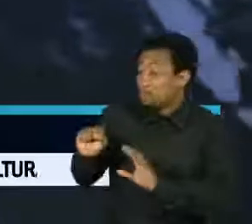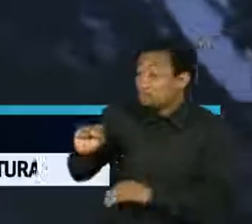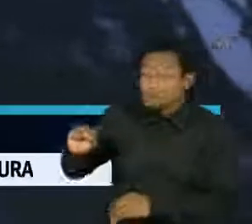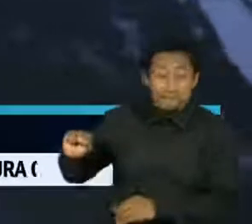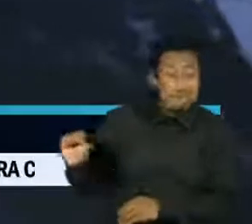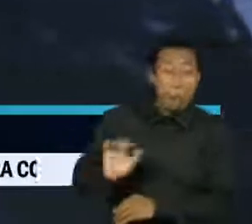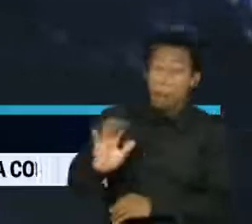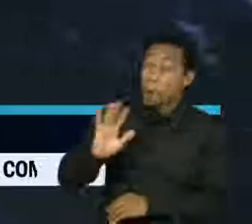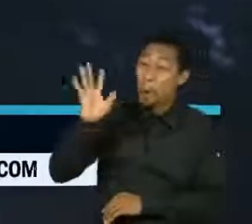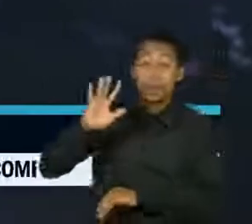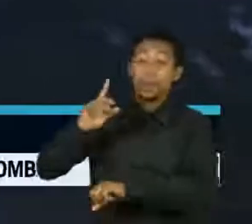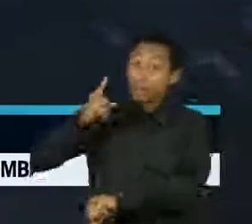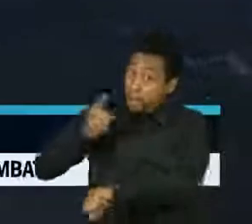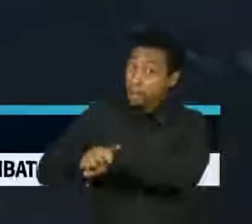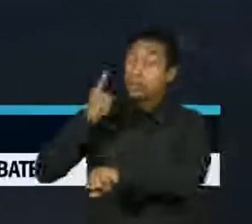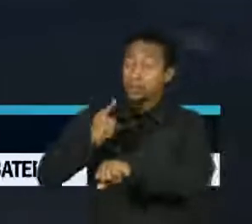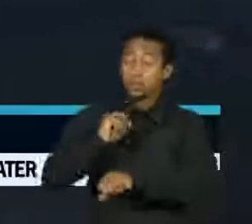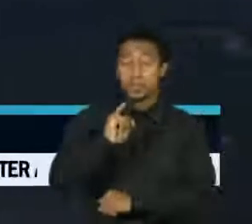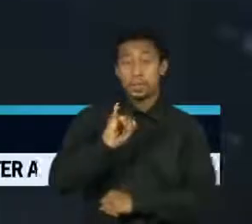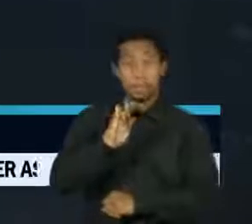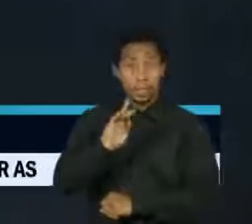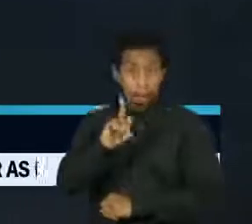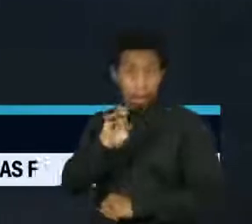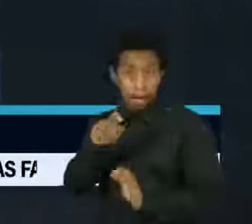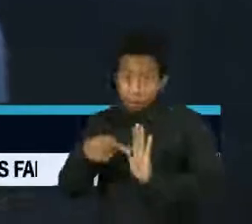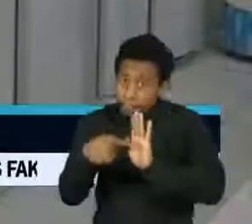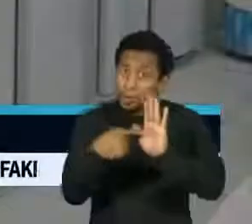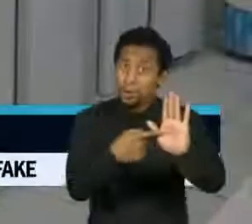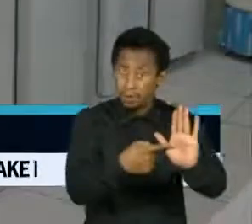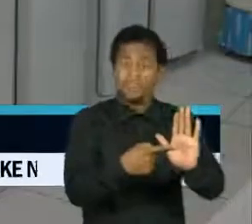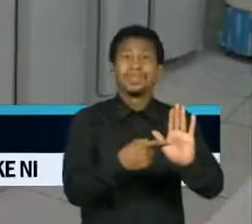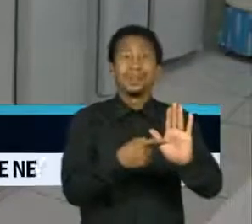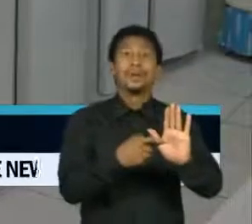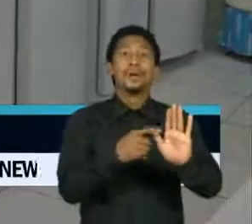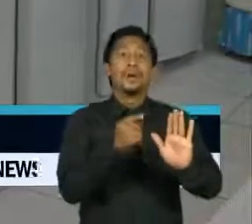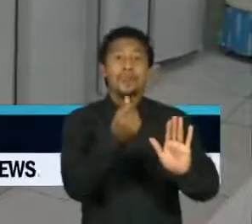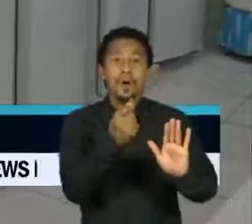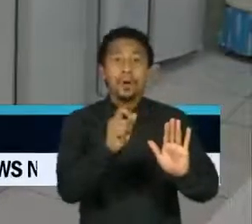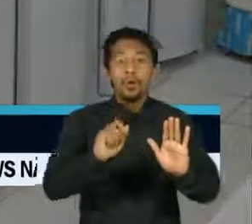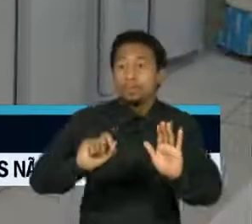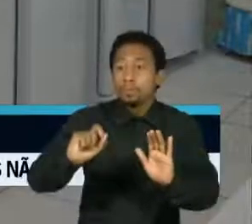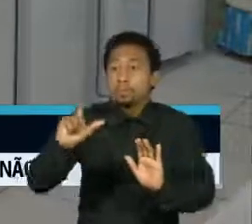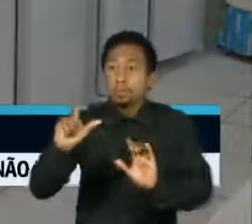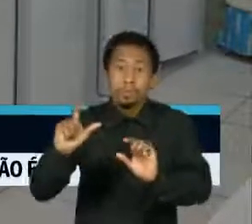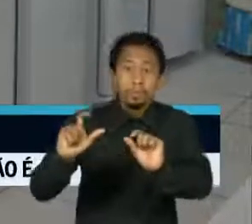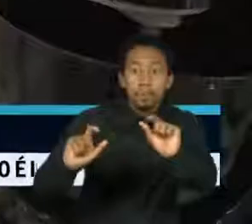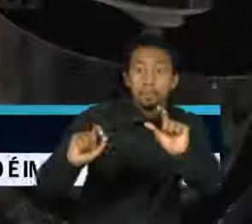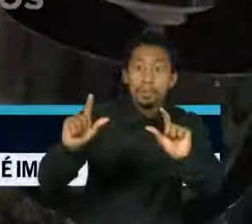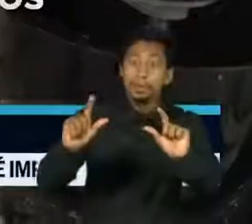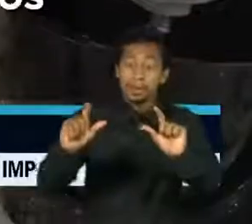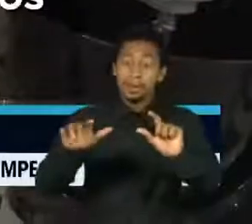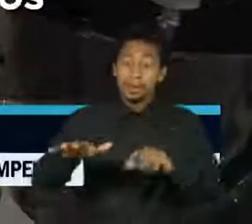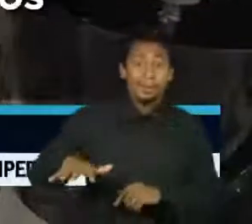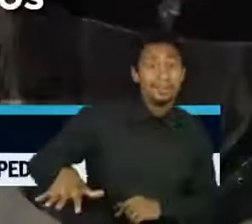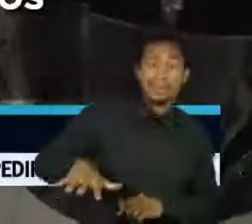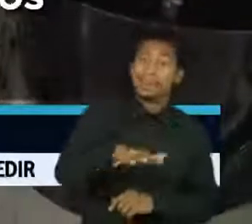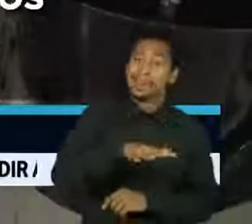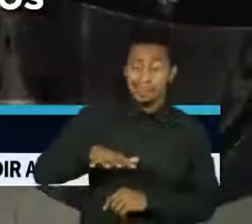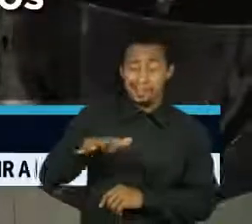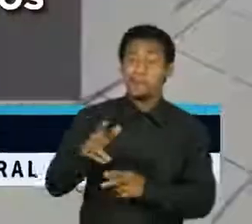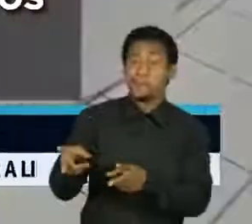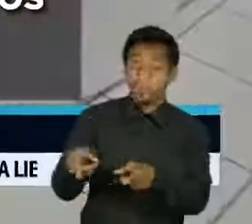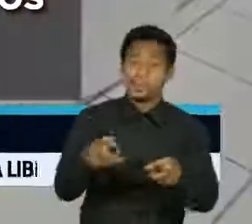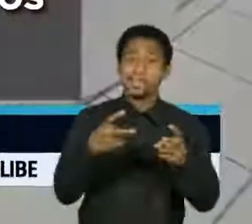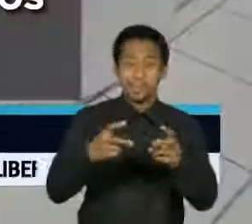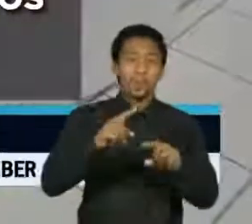que preocupa é que o aumento de preços é quase generalizado. A maior variação veio do grupo artigos de